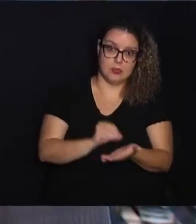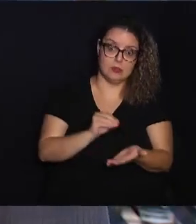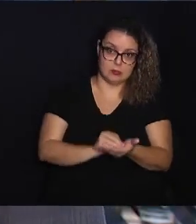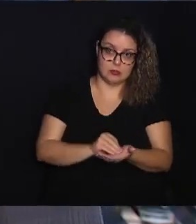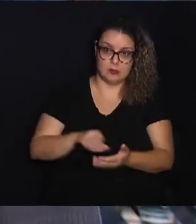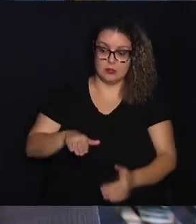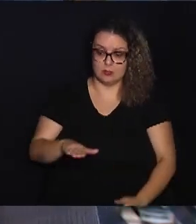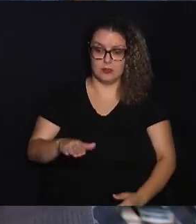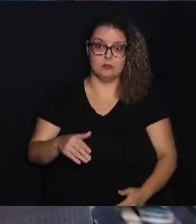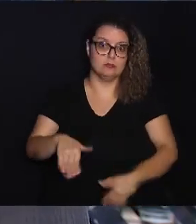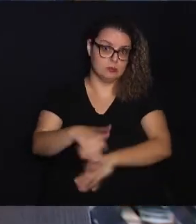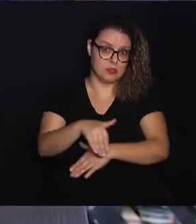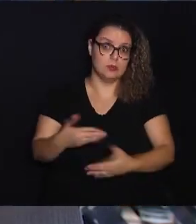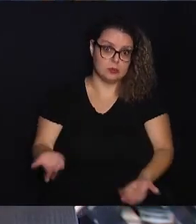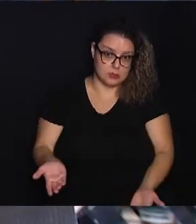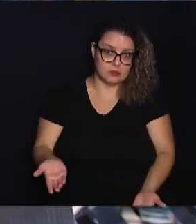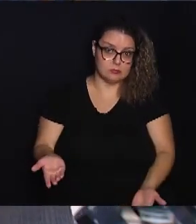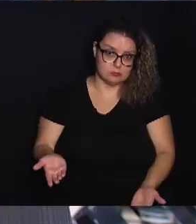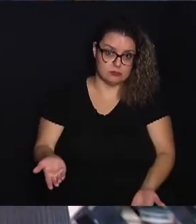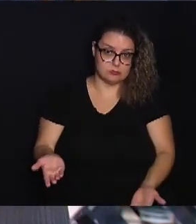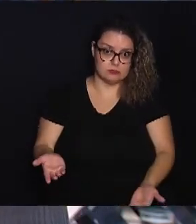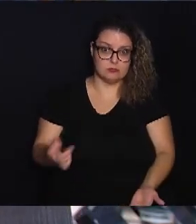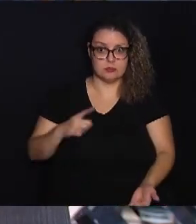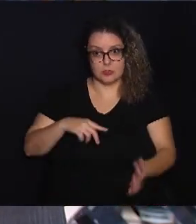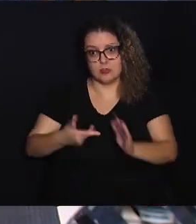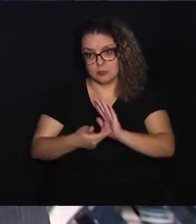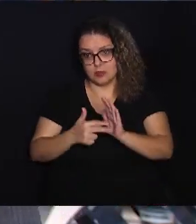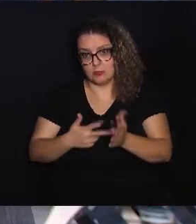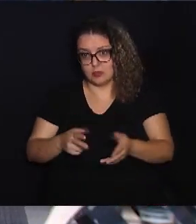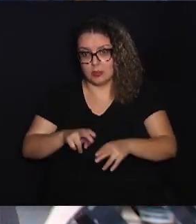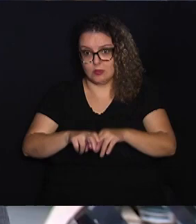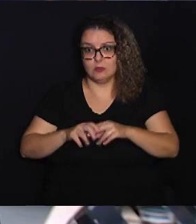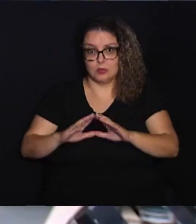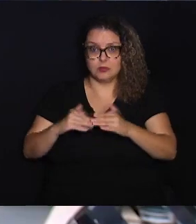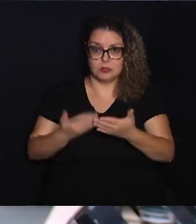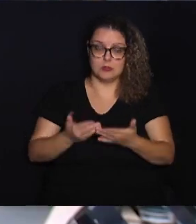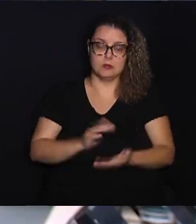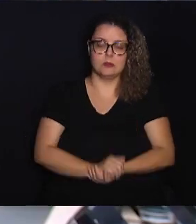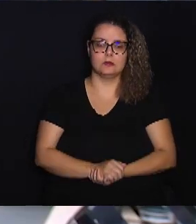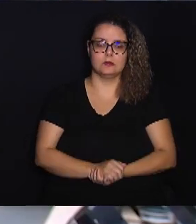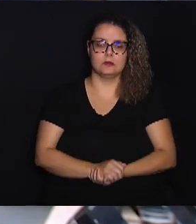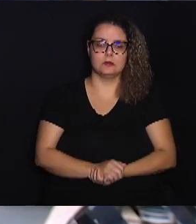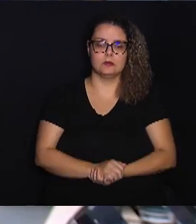falta de táxis nas ruas. Então, tem sentido e por isso o requerimento.